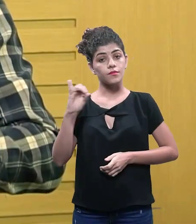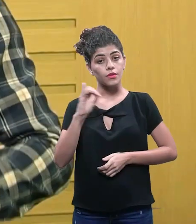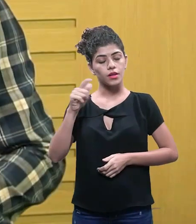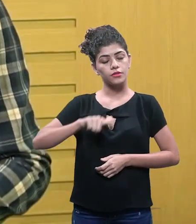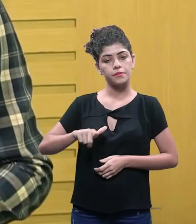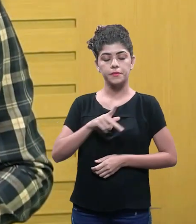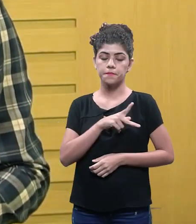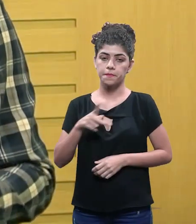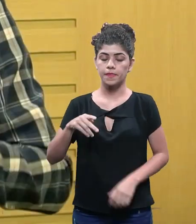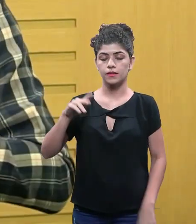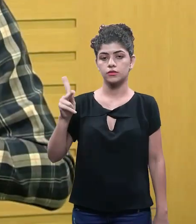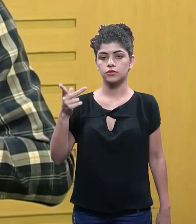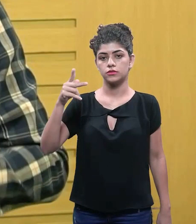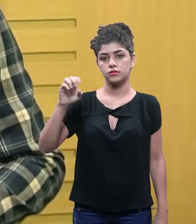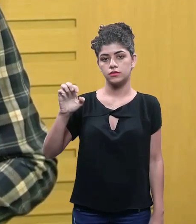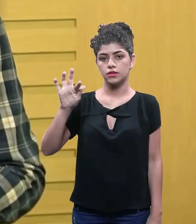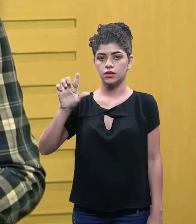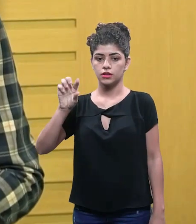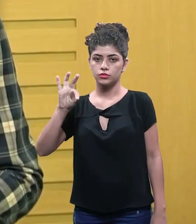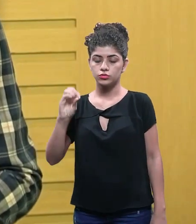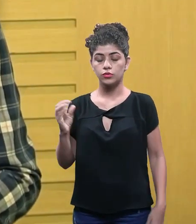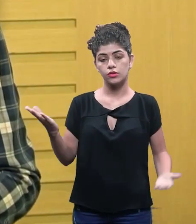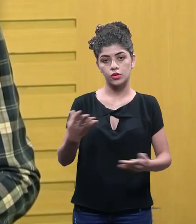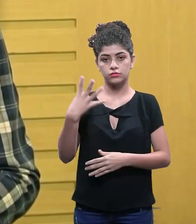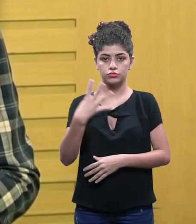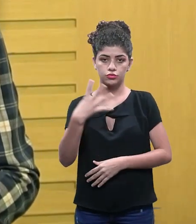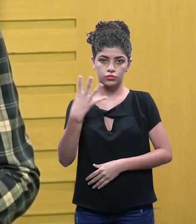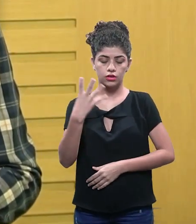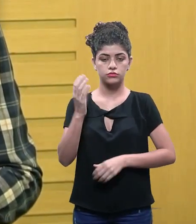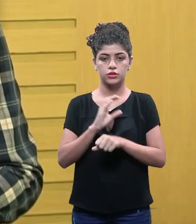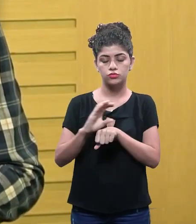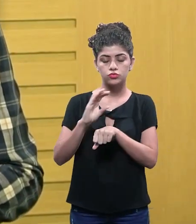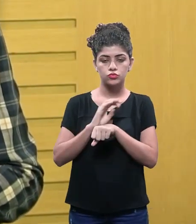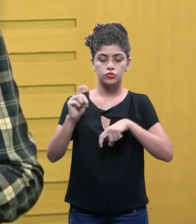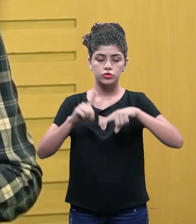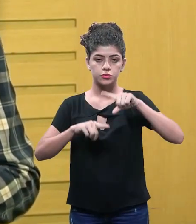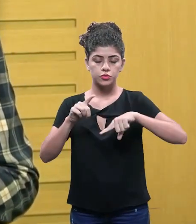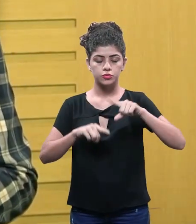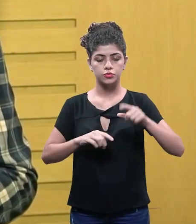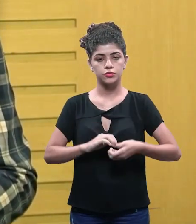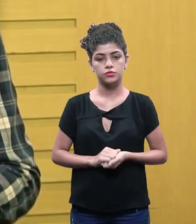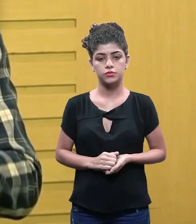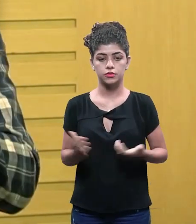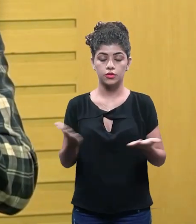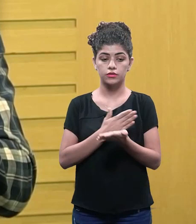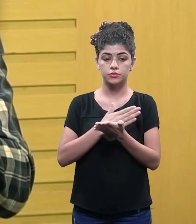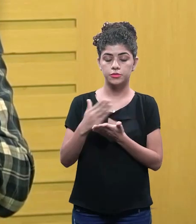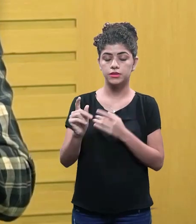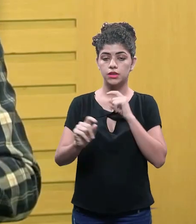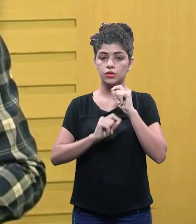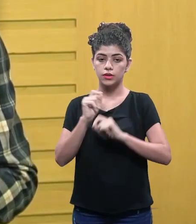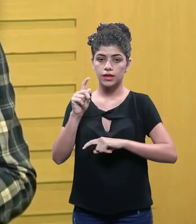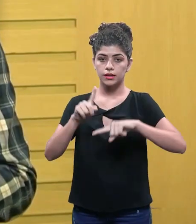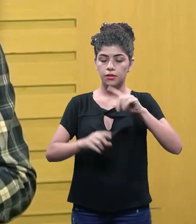Olá novamente, eu sou o professor Elton Bezerra e este é o nosso quarto módulo do curso de Produtos Cementícios Sustentáveis. Vamos começar